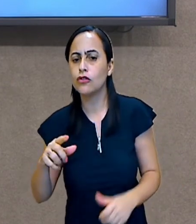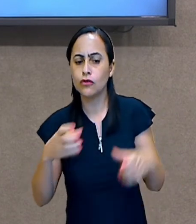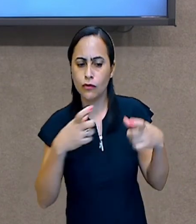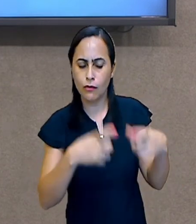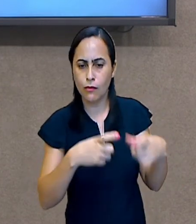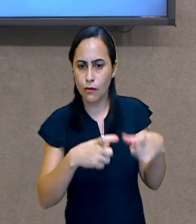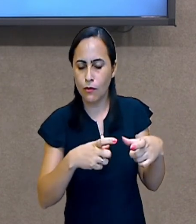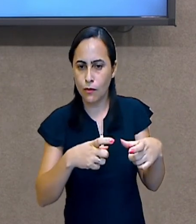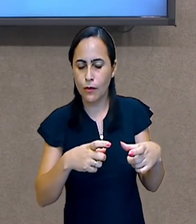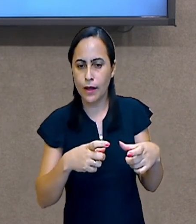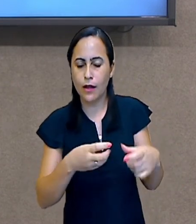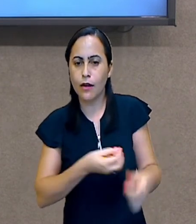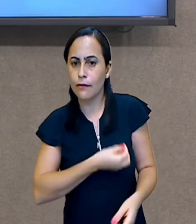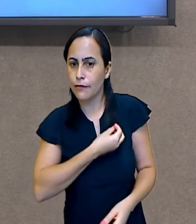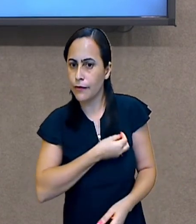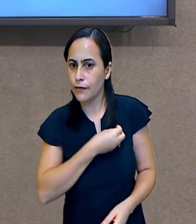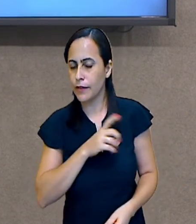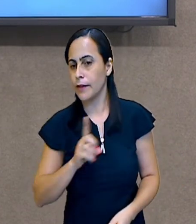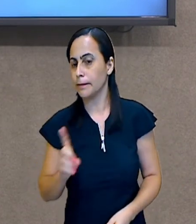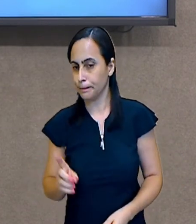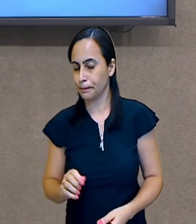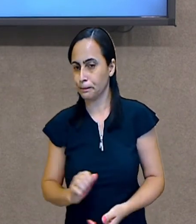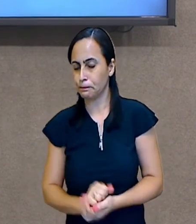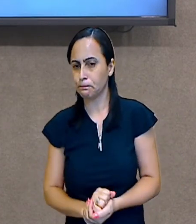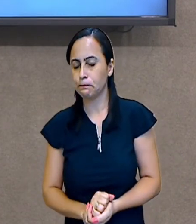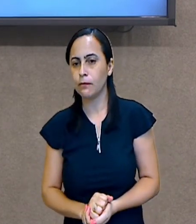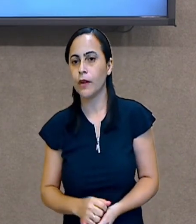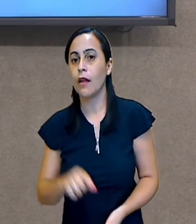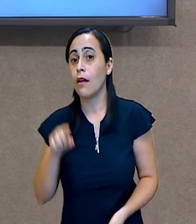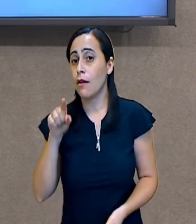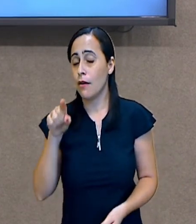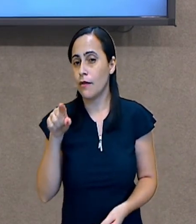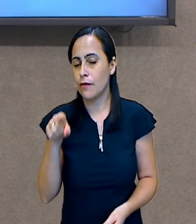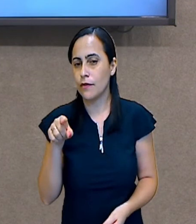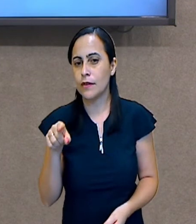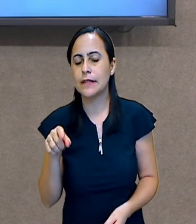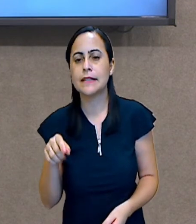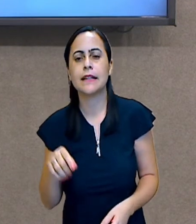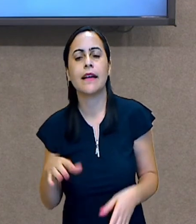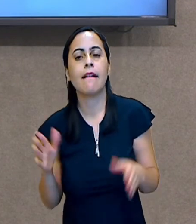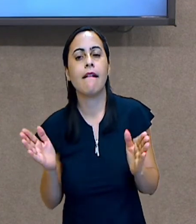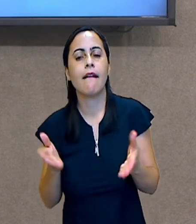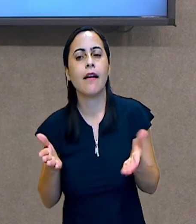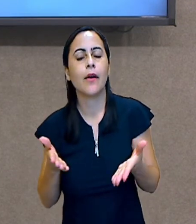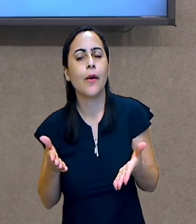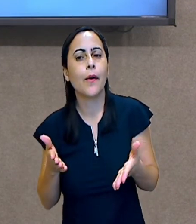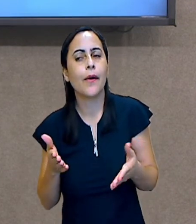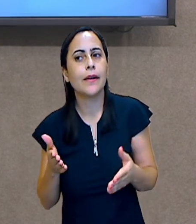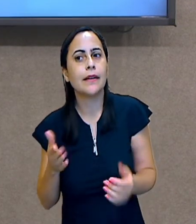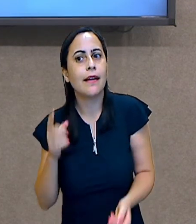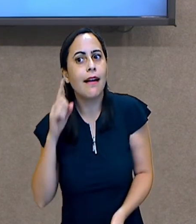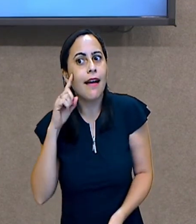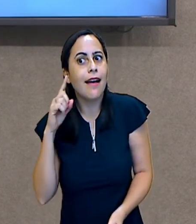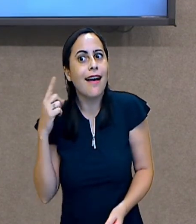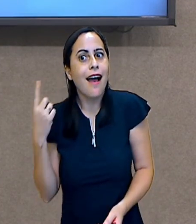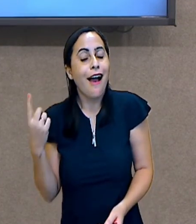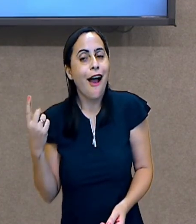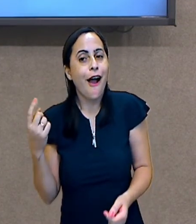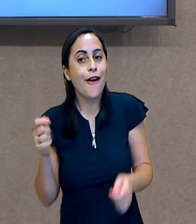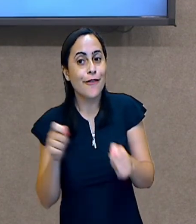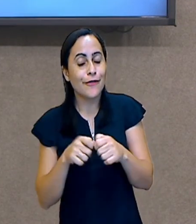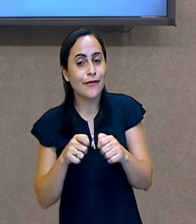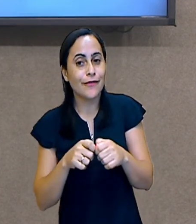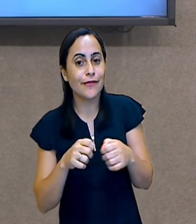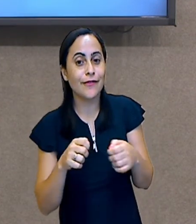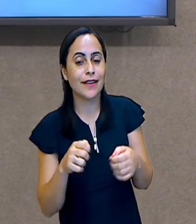observadores assim? Que tal, com uma atividade, vocês fazerem o desenho do seu bairro? Pode escrever o nome. É muito